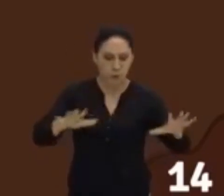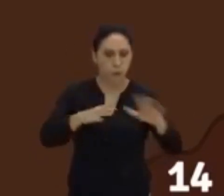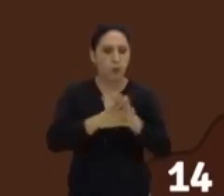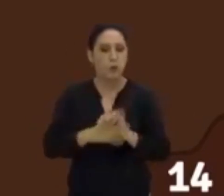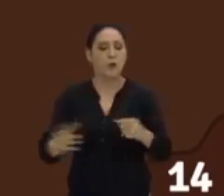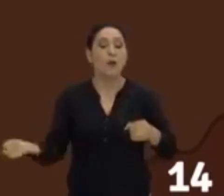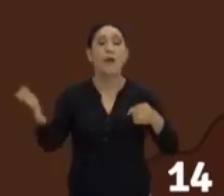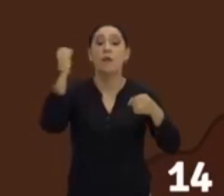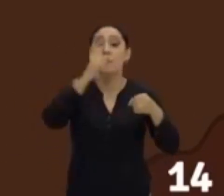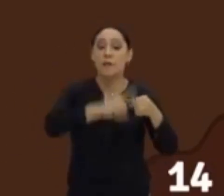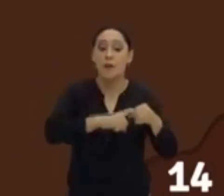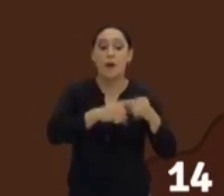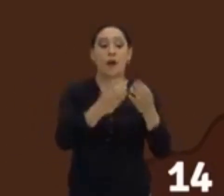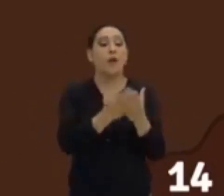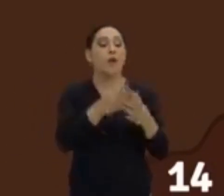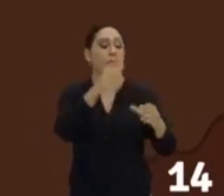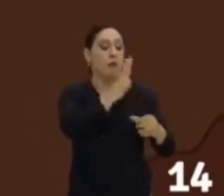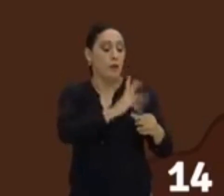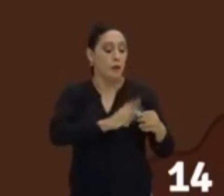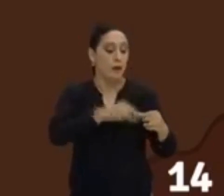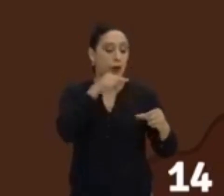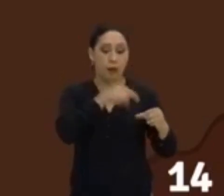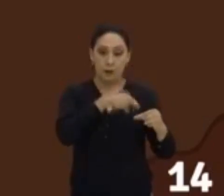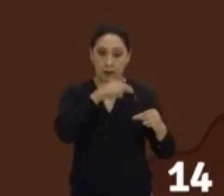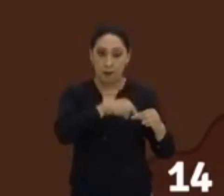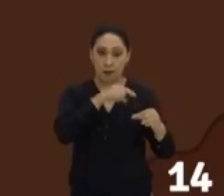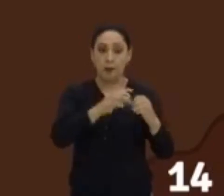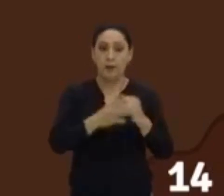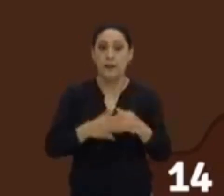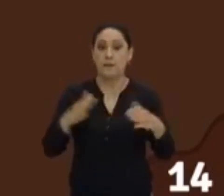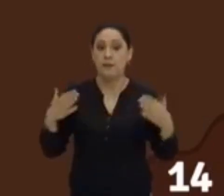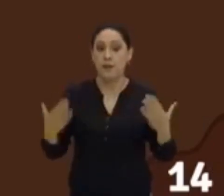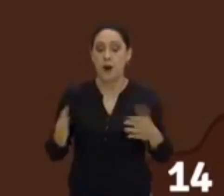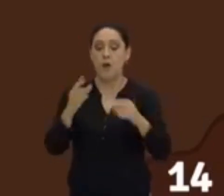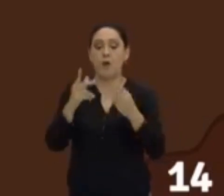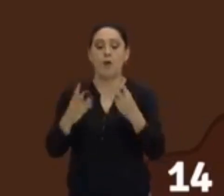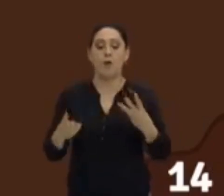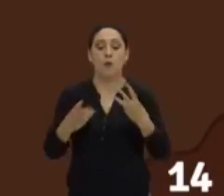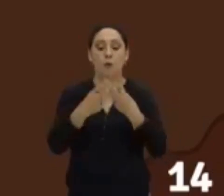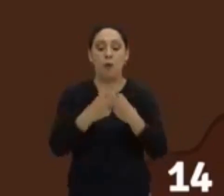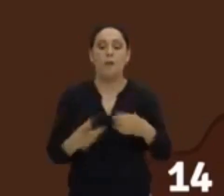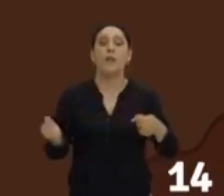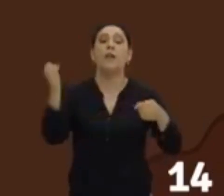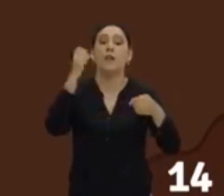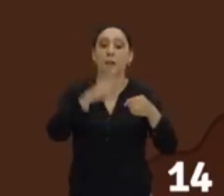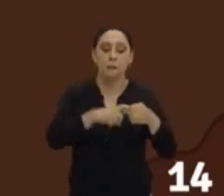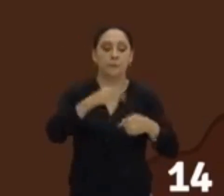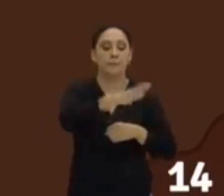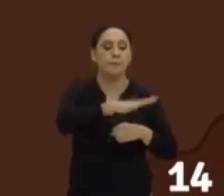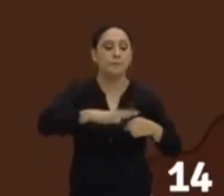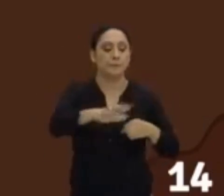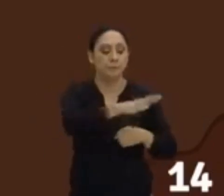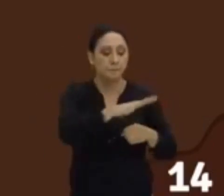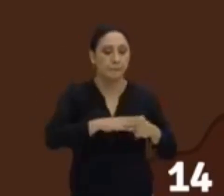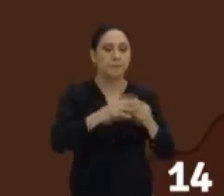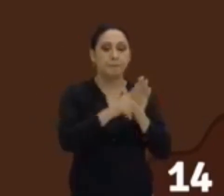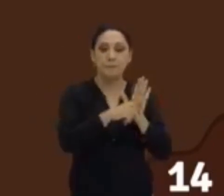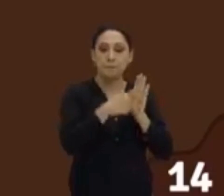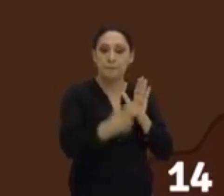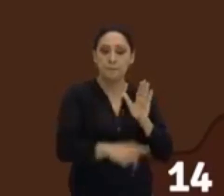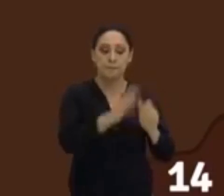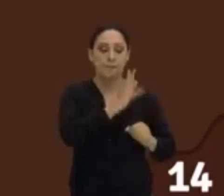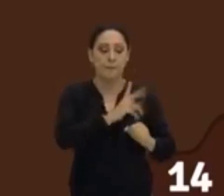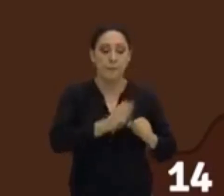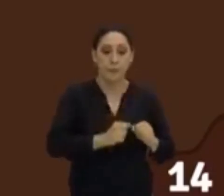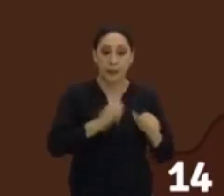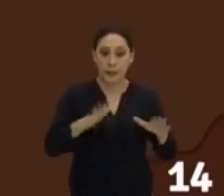retornar à Palestina. Então, eles deveriam voltar para o território da Palestina. Então, bem aqui, os